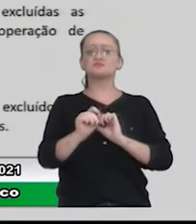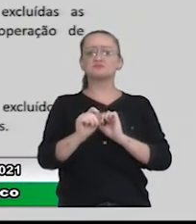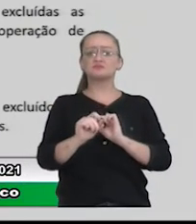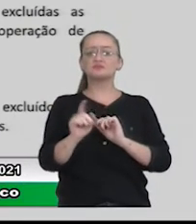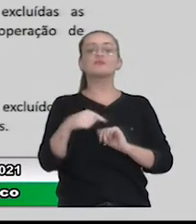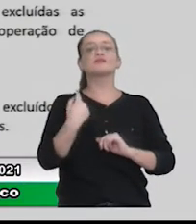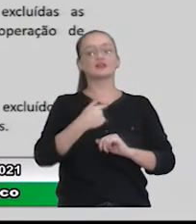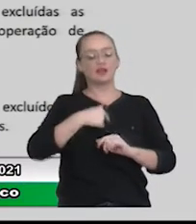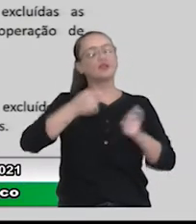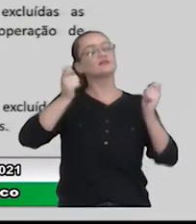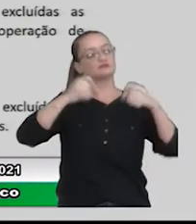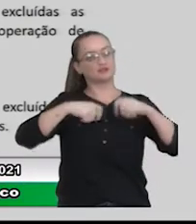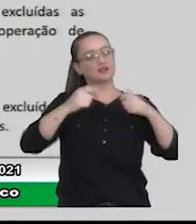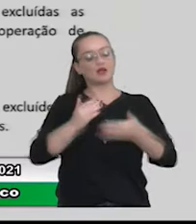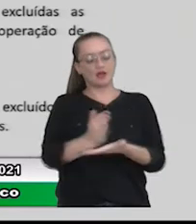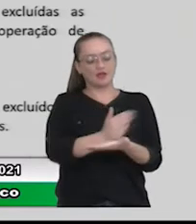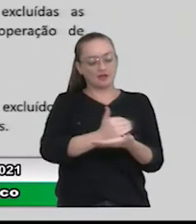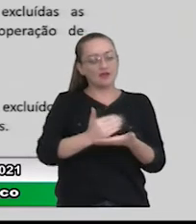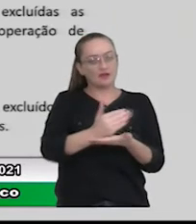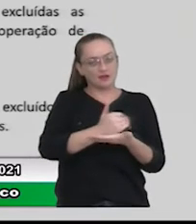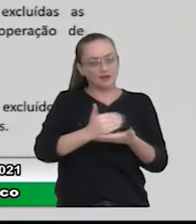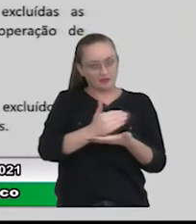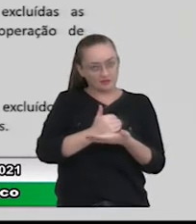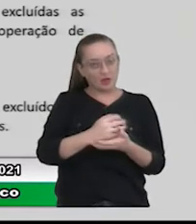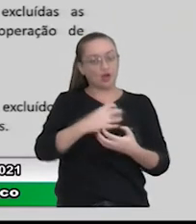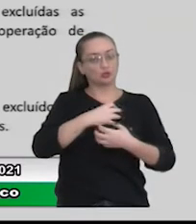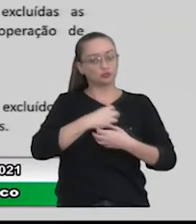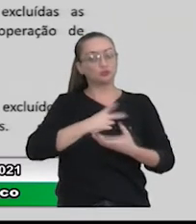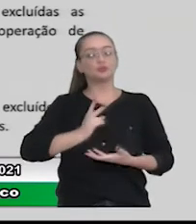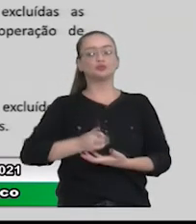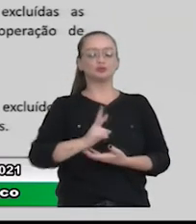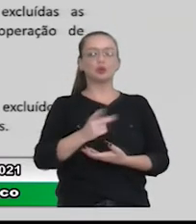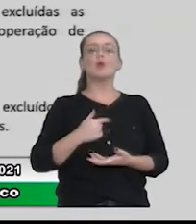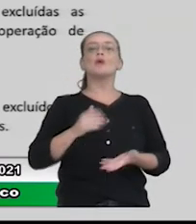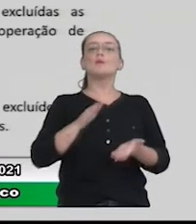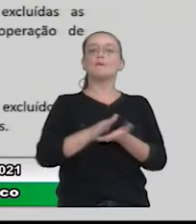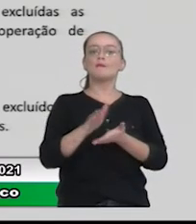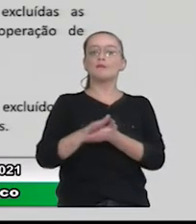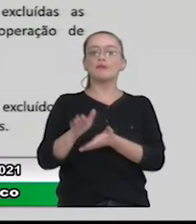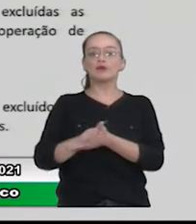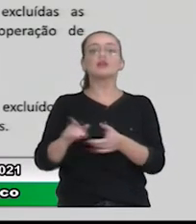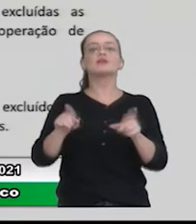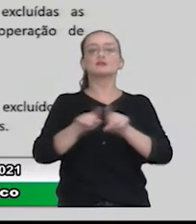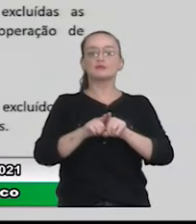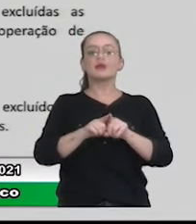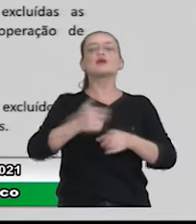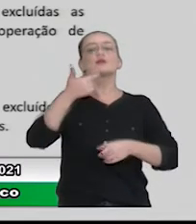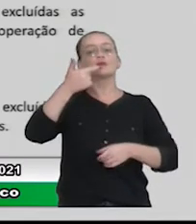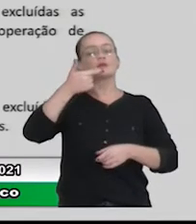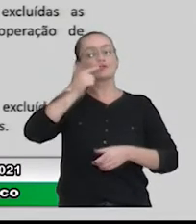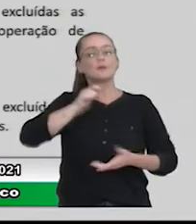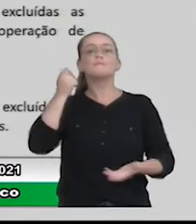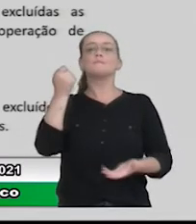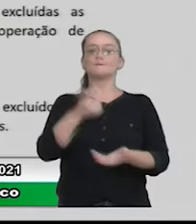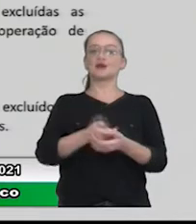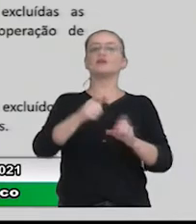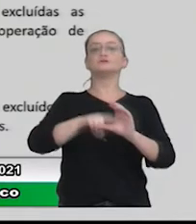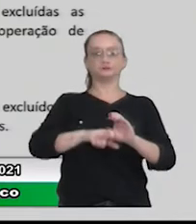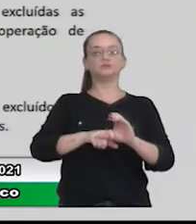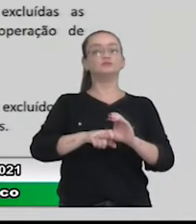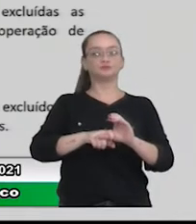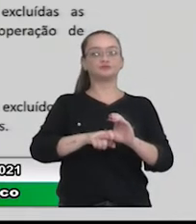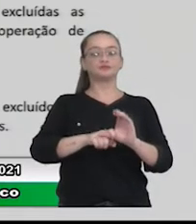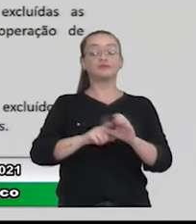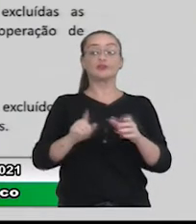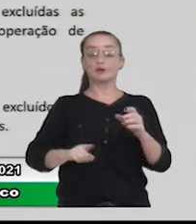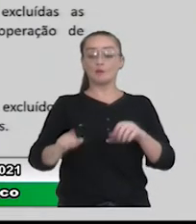gente tem condições de arrecadar de forma a manter todo o nosso custeio e ainda honrar os compromissos da nossa dívida. Quando